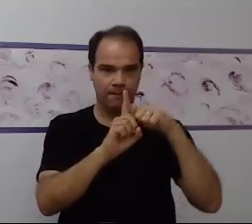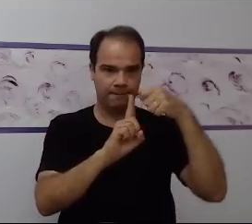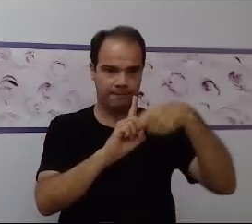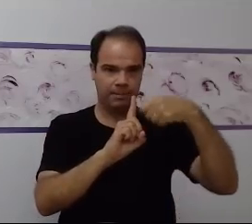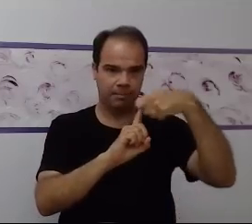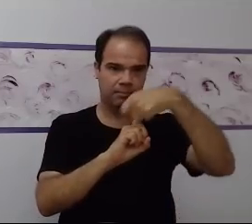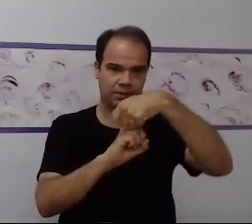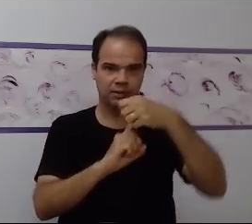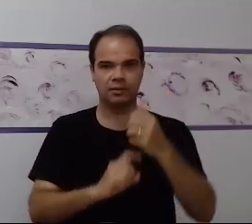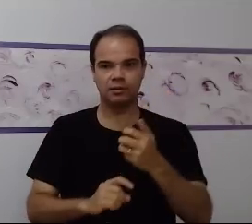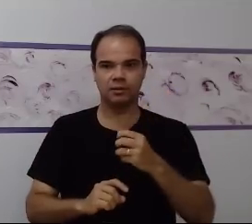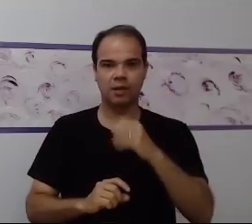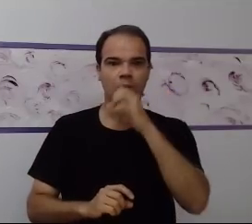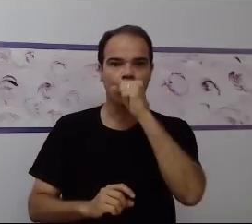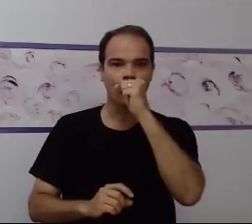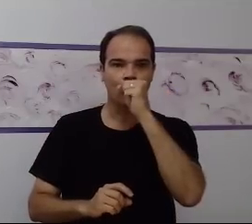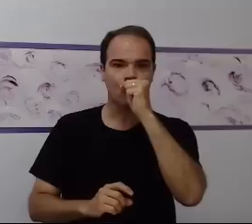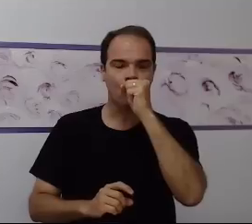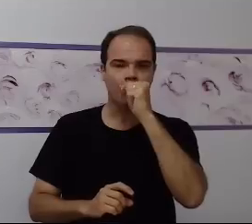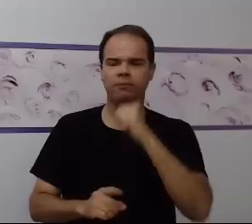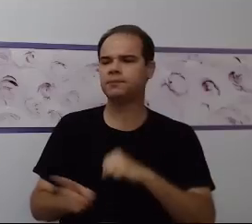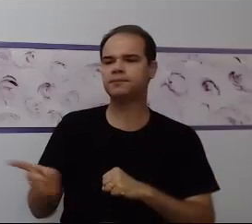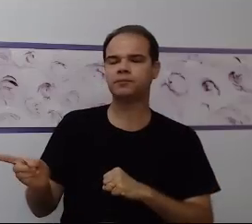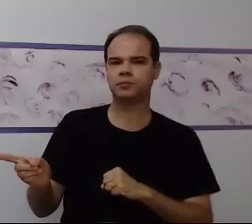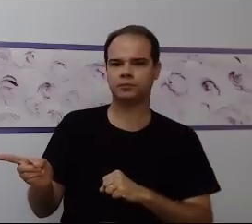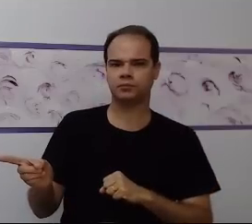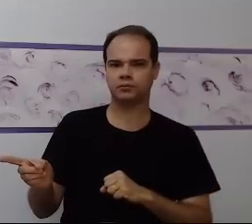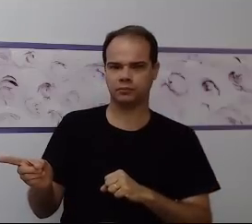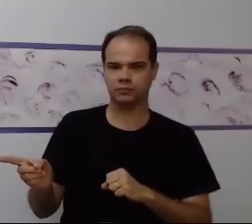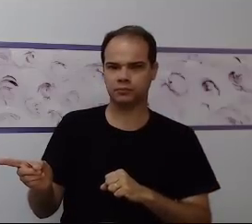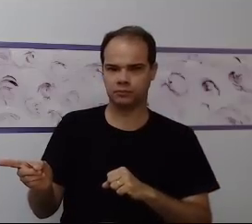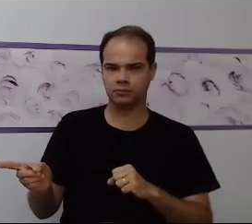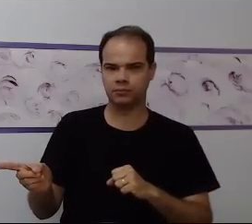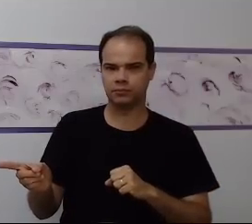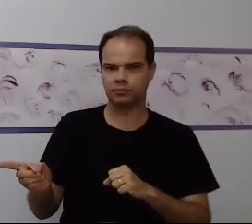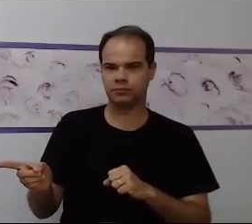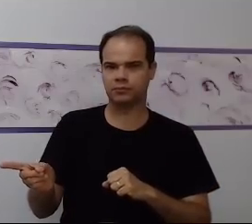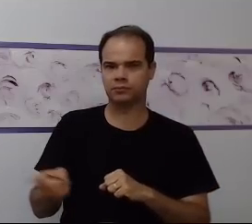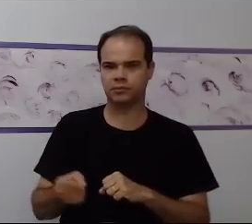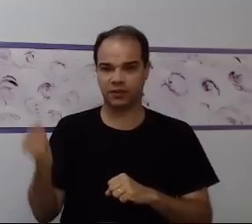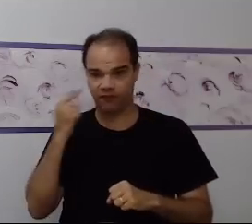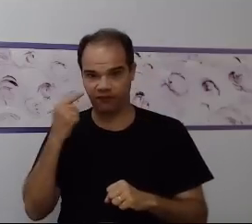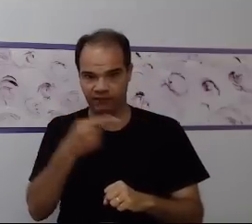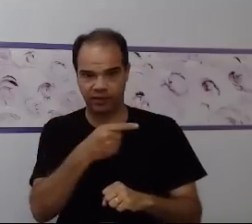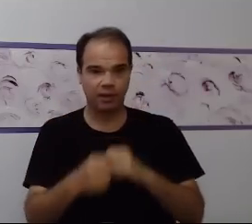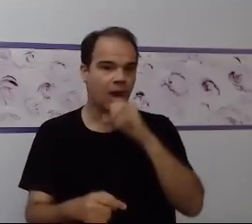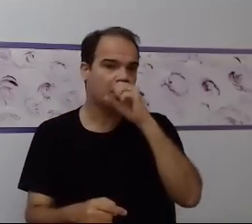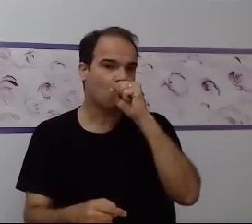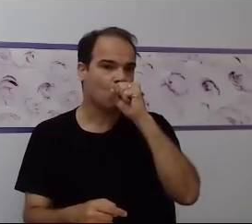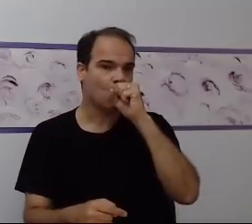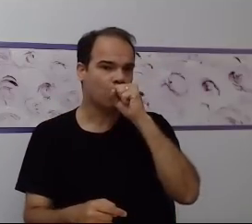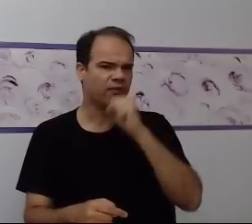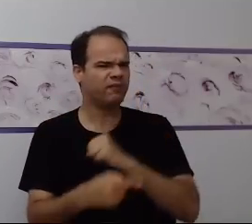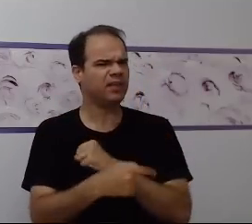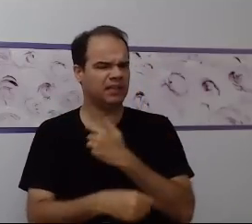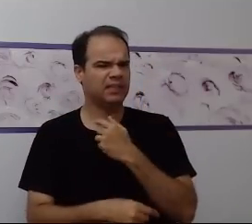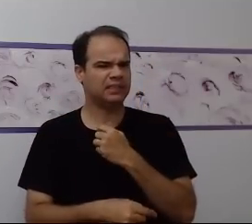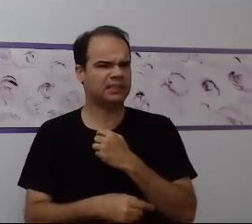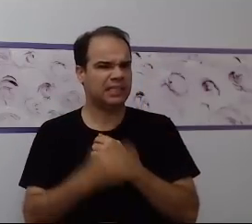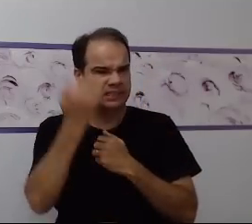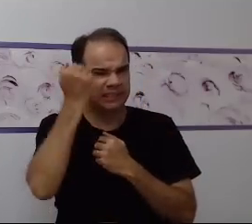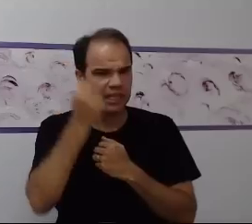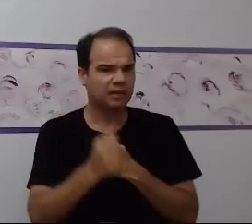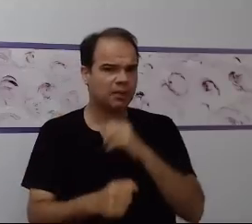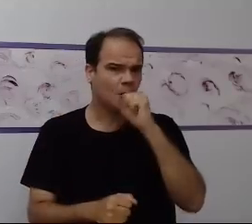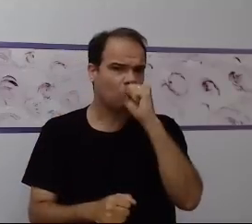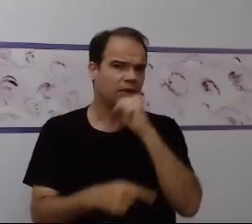de uma laranja. Gente, será que essa criança, esse aluno, esse indivíduo, está vendo essa laranja como uma laranja? A